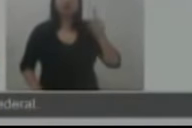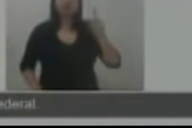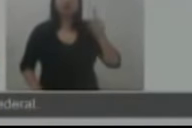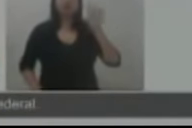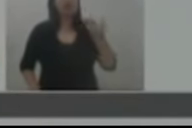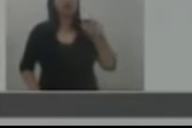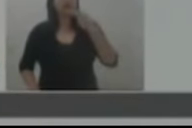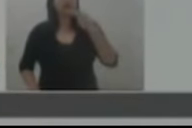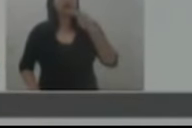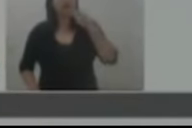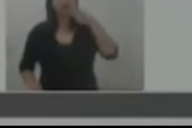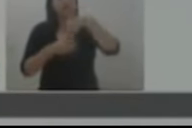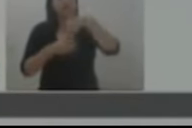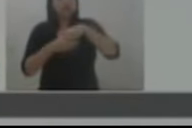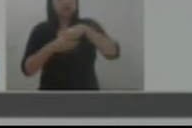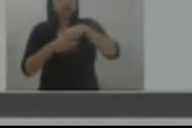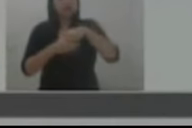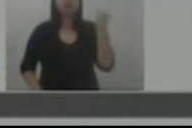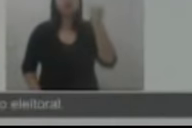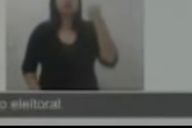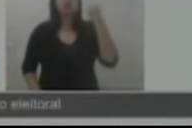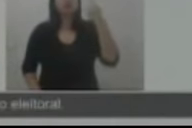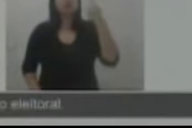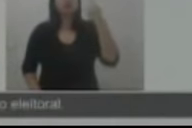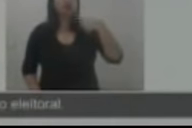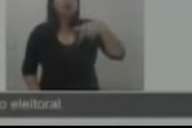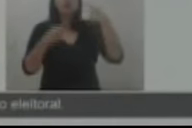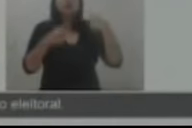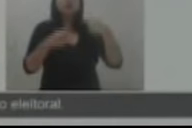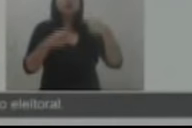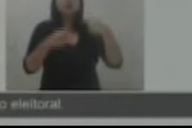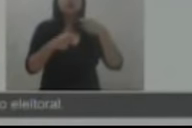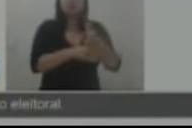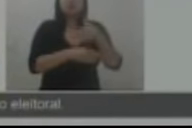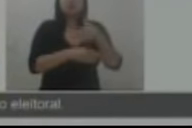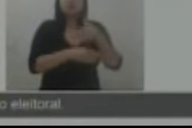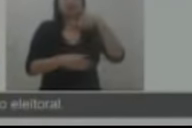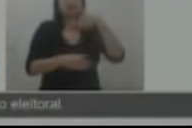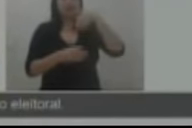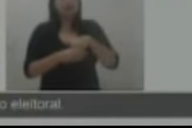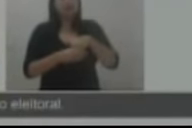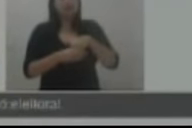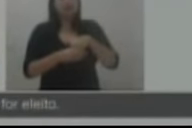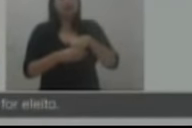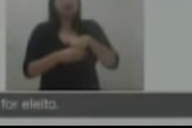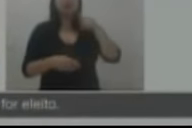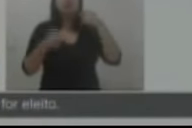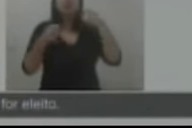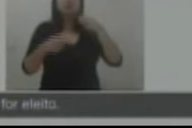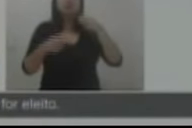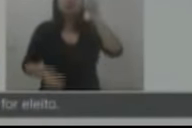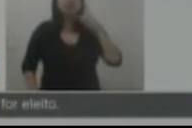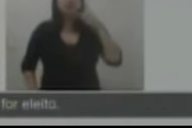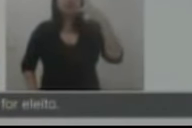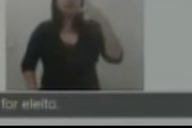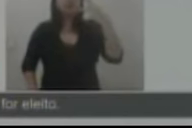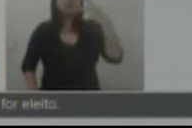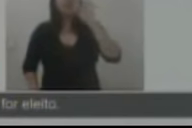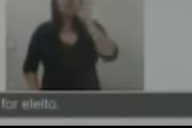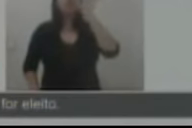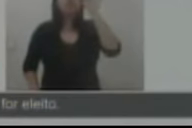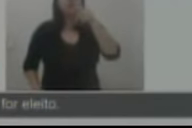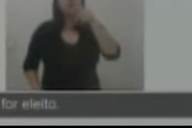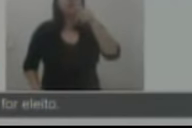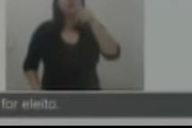federal. Quero falar para você, eleitor, da importância da sua participação no processo eleitoral. Exerça seu direito para